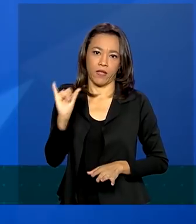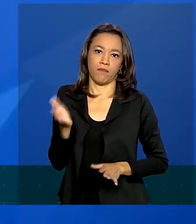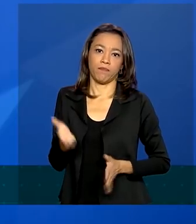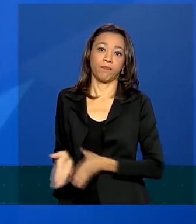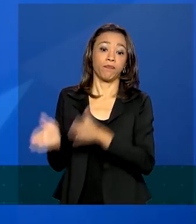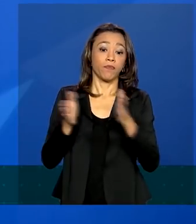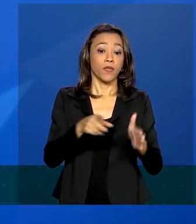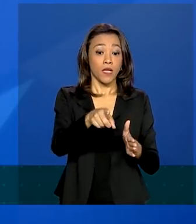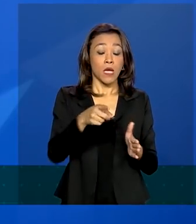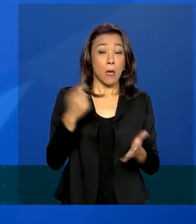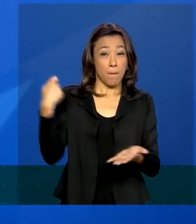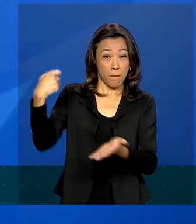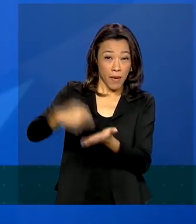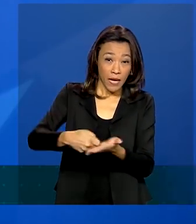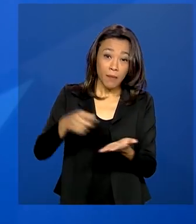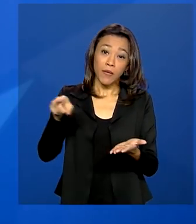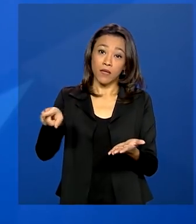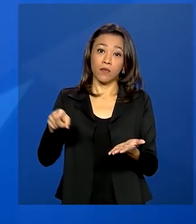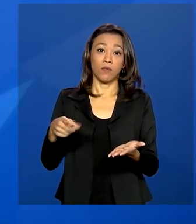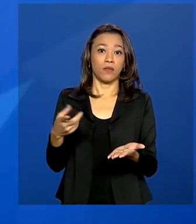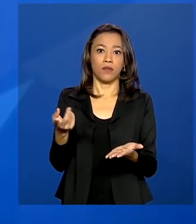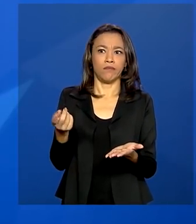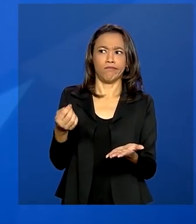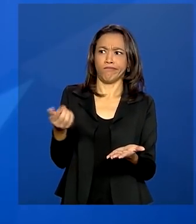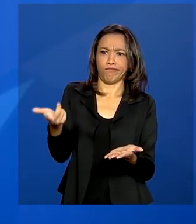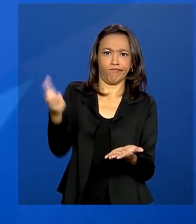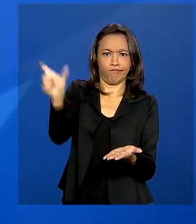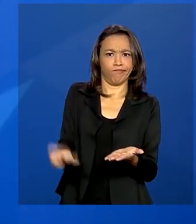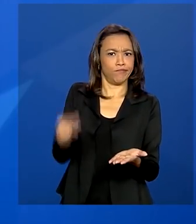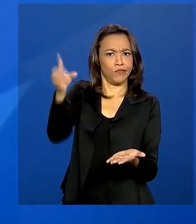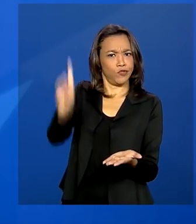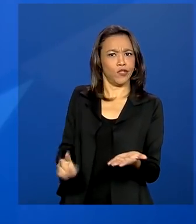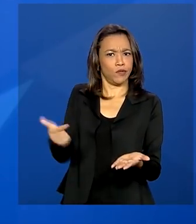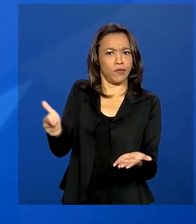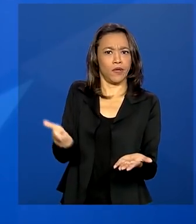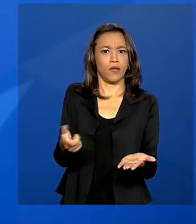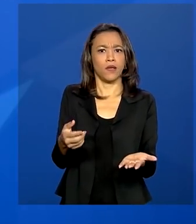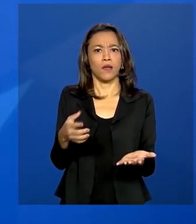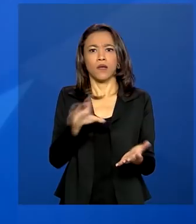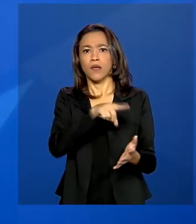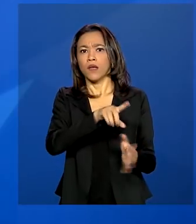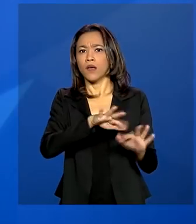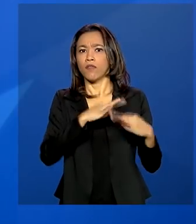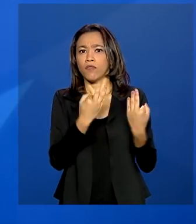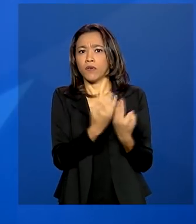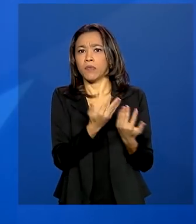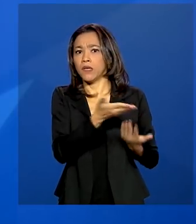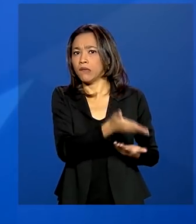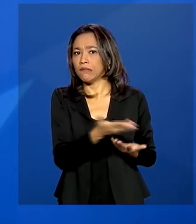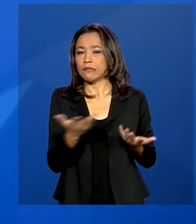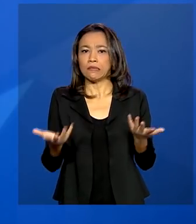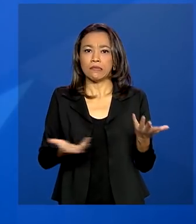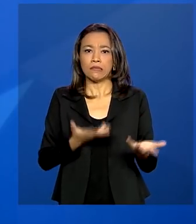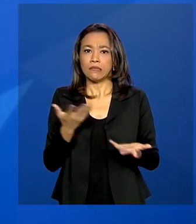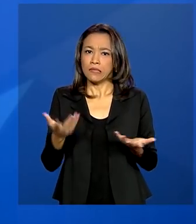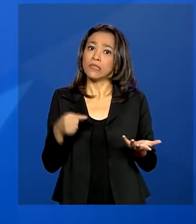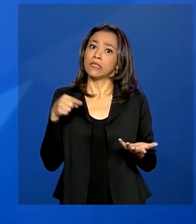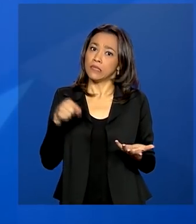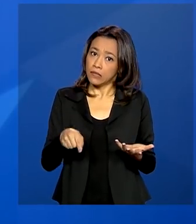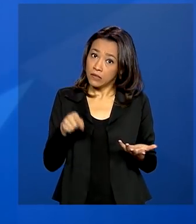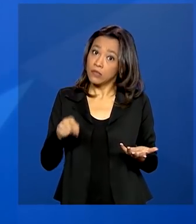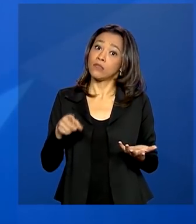equivocado, uma família que receba o recurso sem ter o direito, isso vai resultar em uma falta de